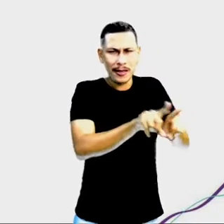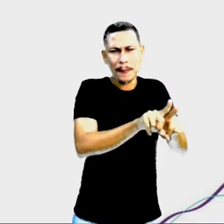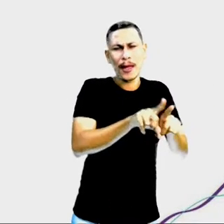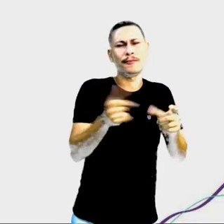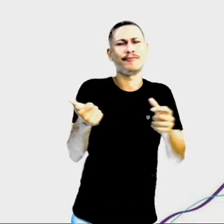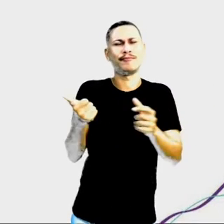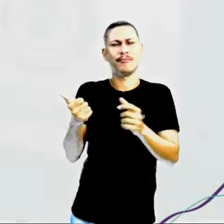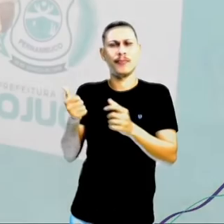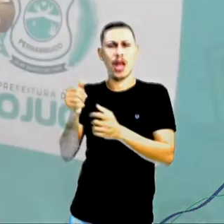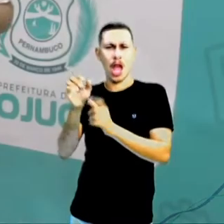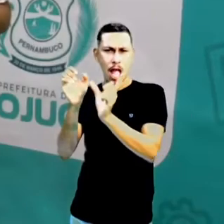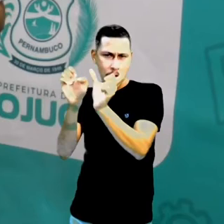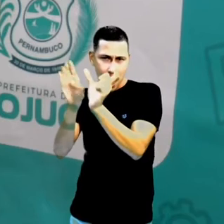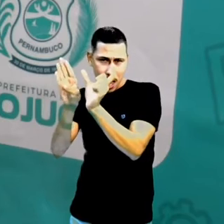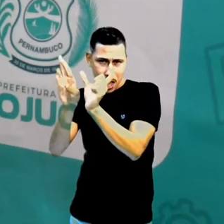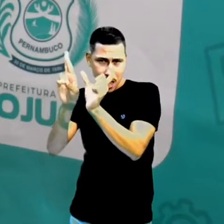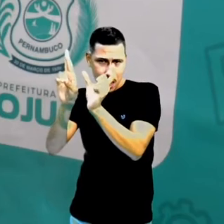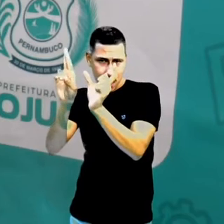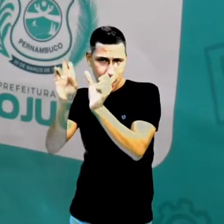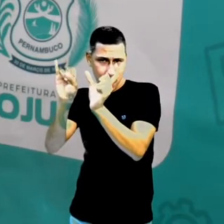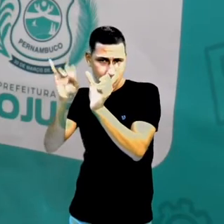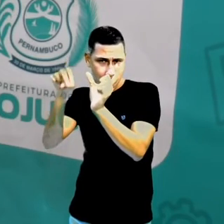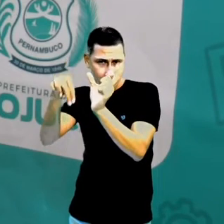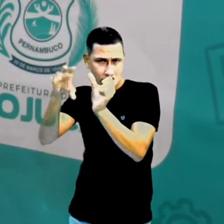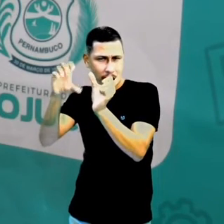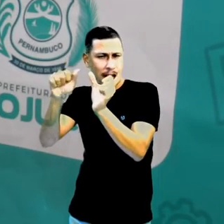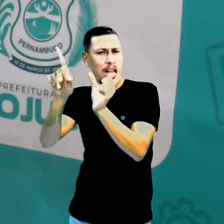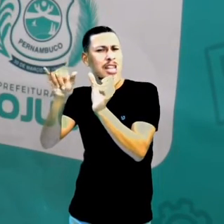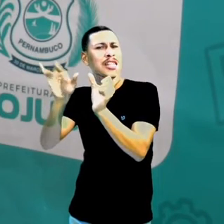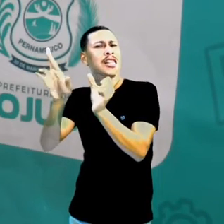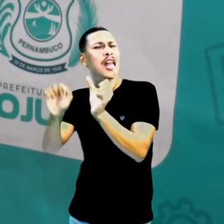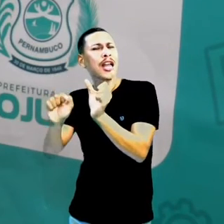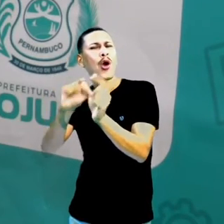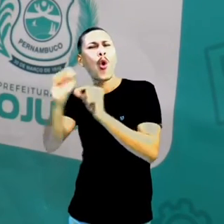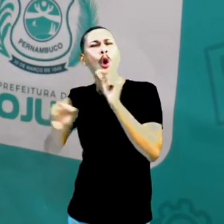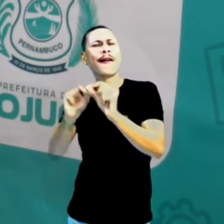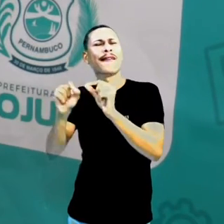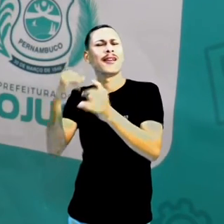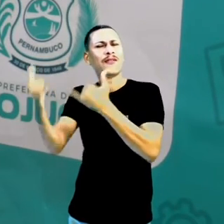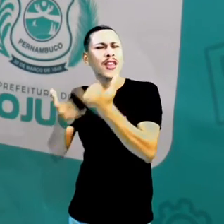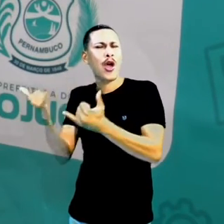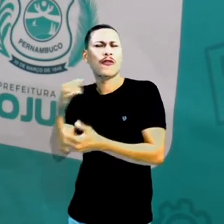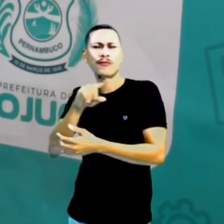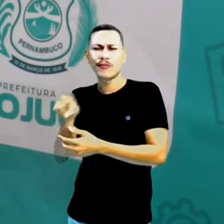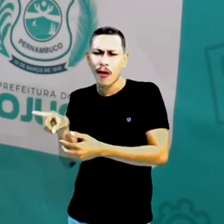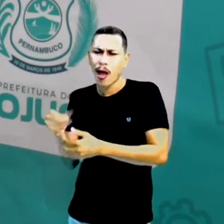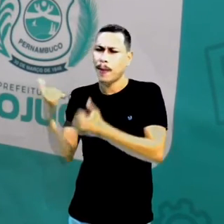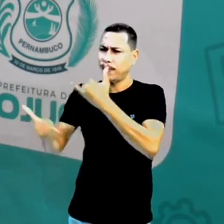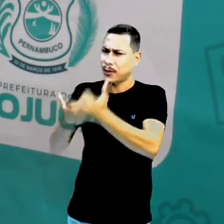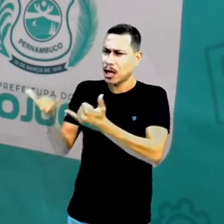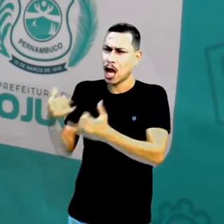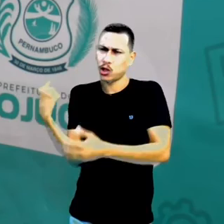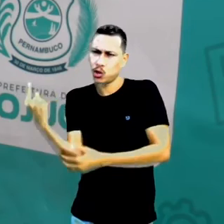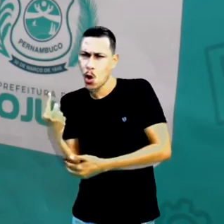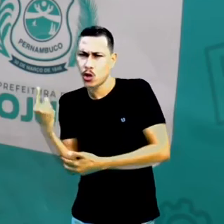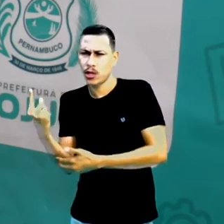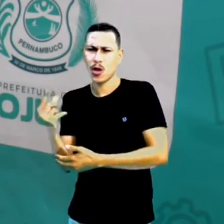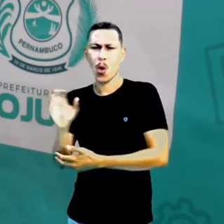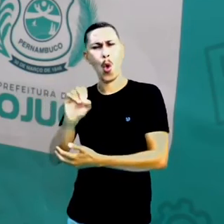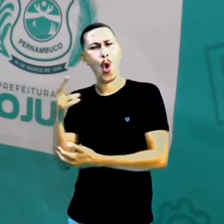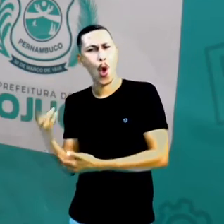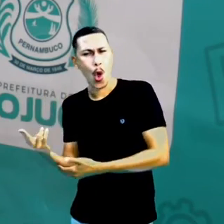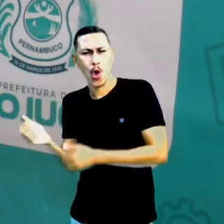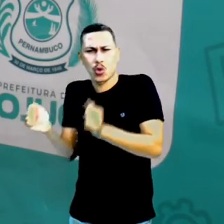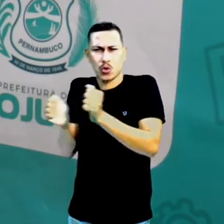Brincadeiras? Brincadeira é a diversão, é quando você brinca só ou com seus colegas E existem